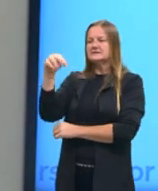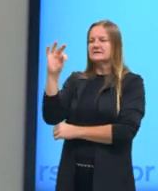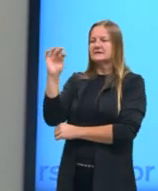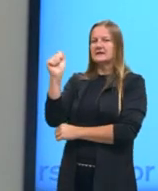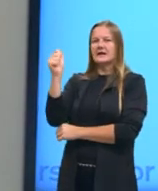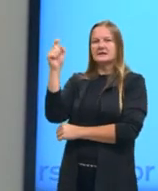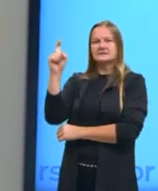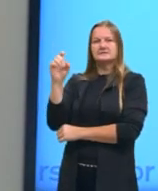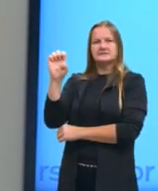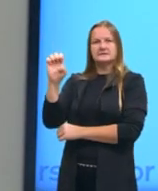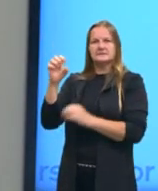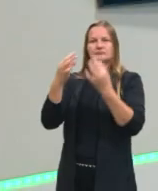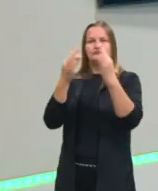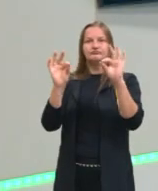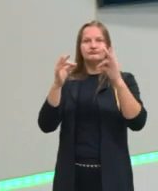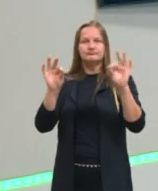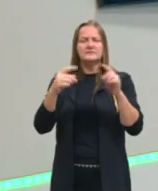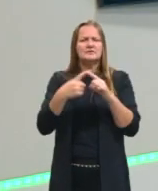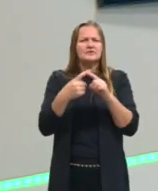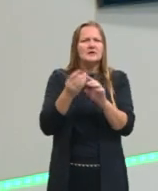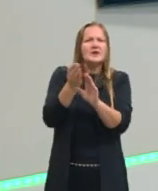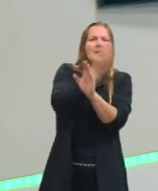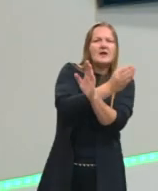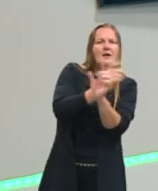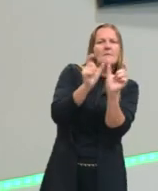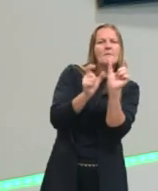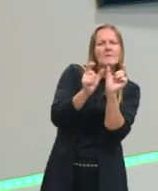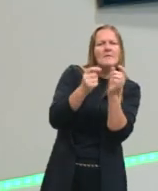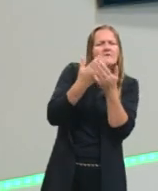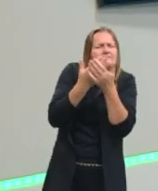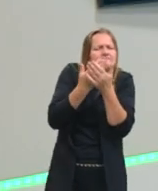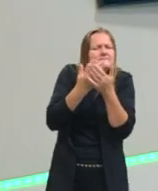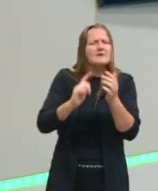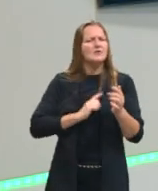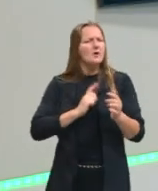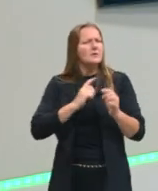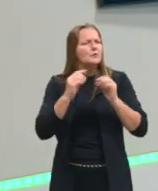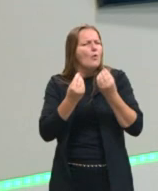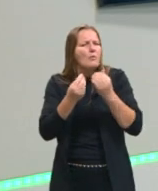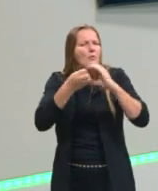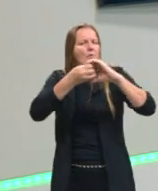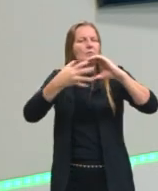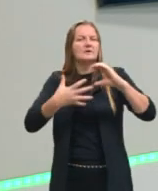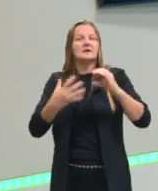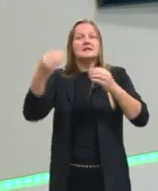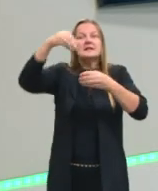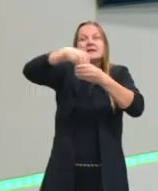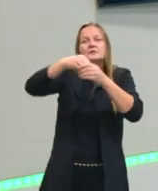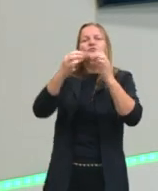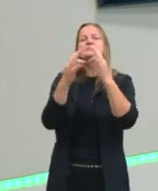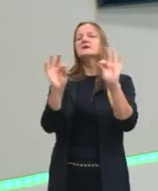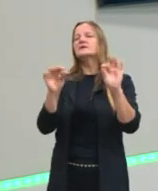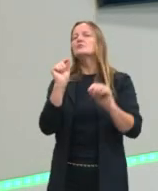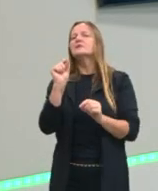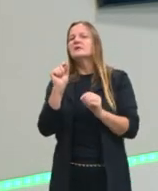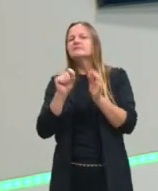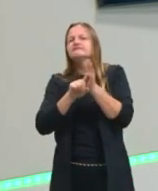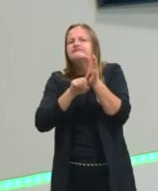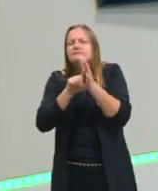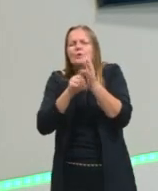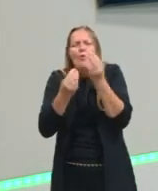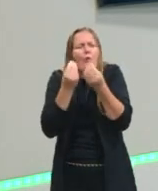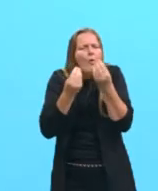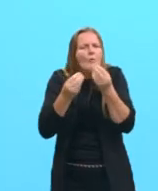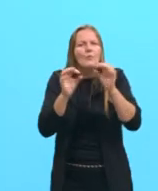Se lá na morfologia eu estudo as classes gramaticais, dentro da sintaxe eu vou estudar como é que essas classes gramaticais